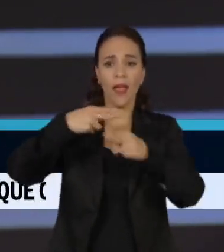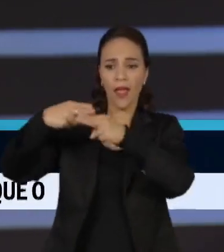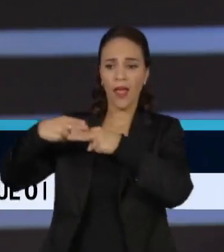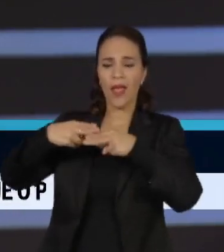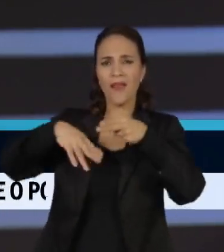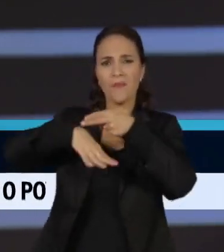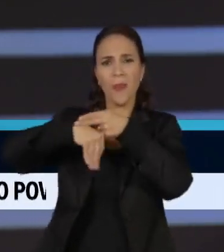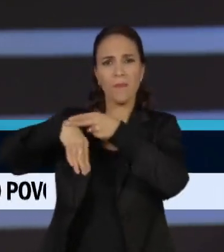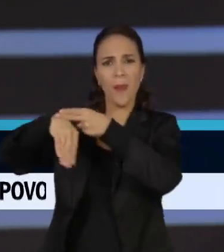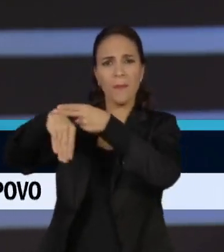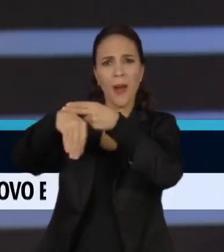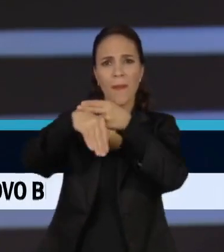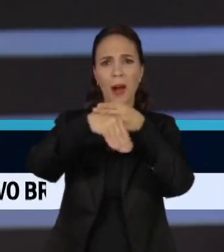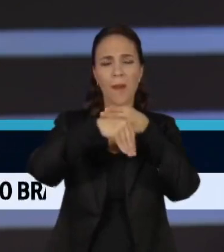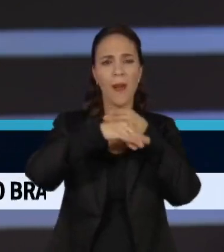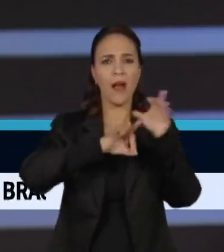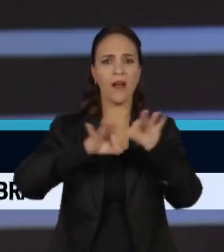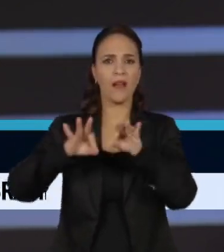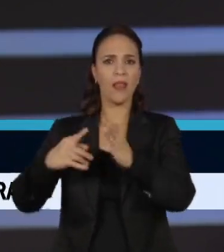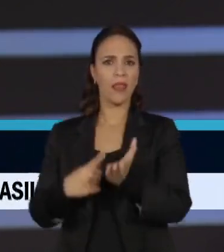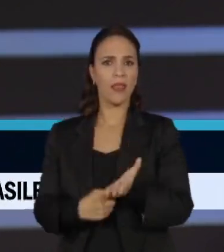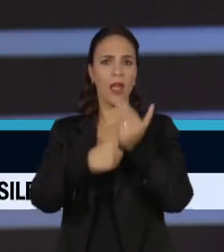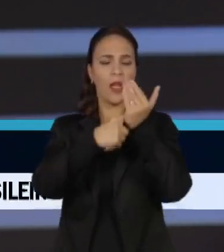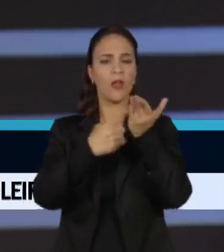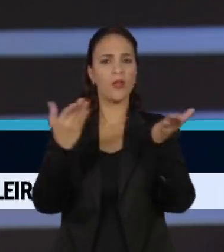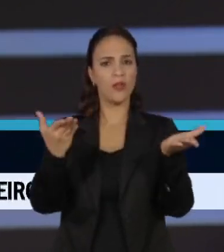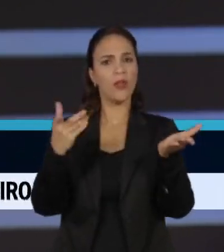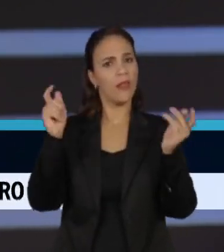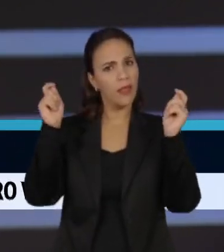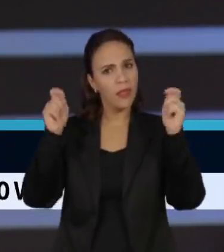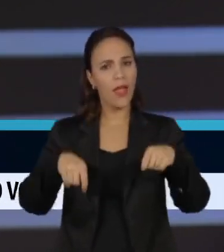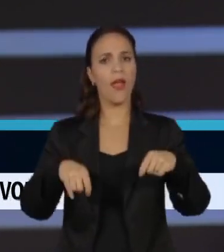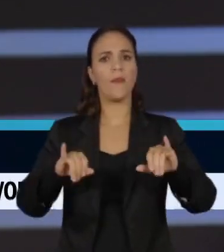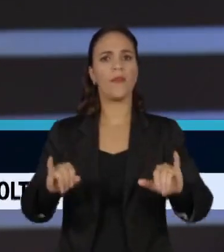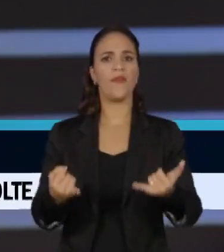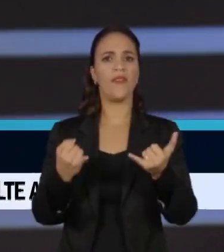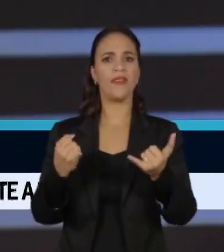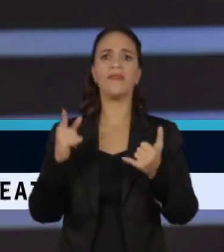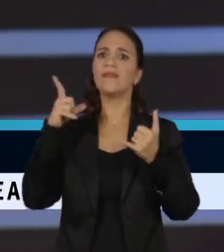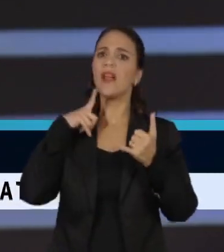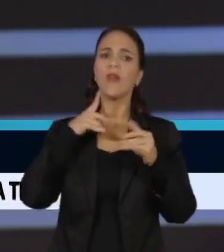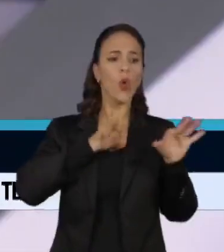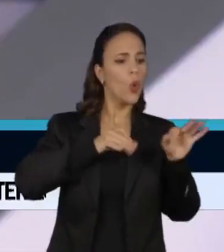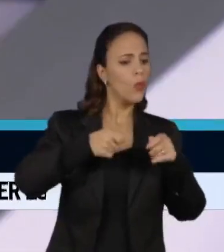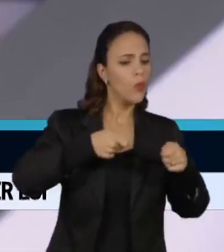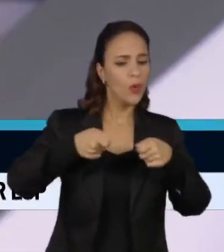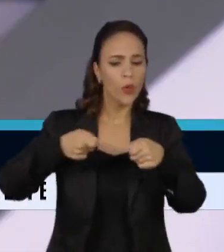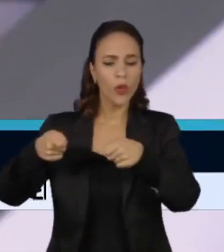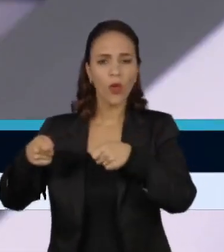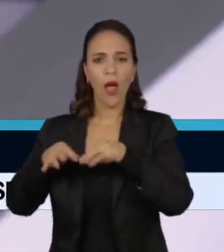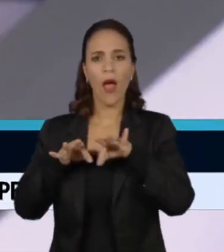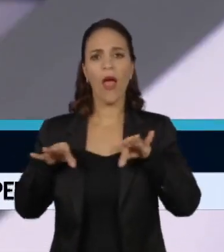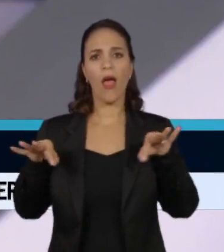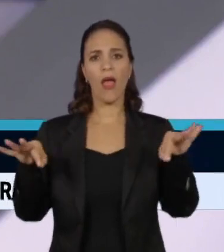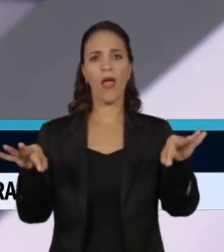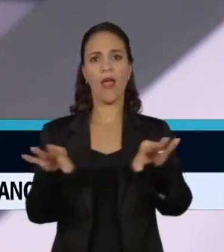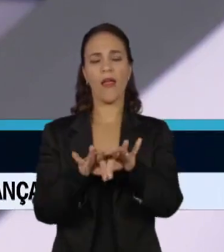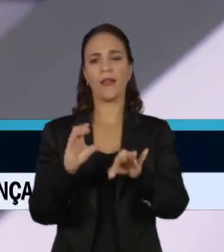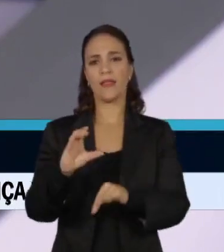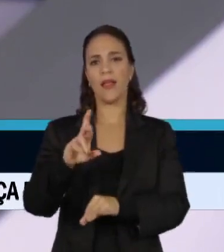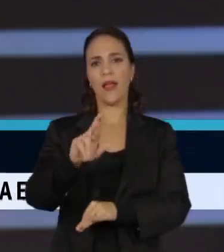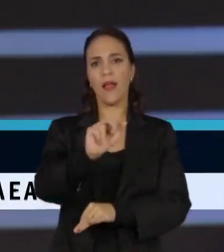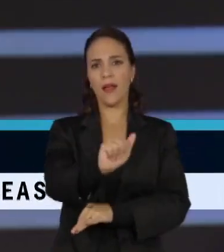coordenam tudo isso. A tecnologia está a serviço de você controlar, lá de cima, todas as áreas demarcadas no seu C.R.A.